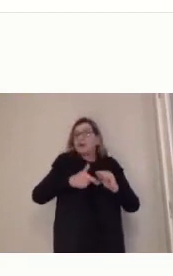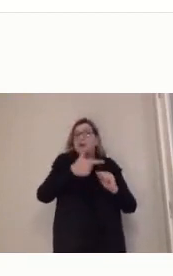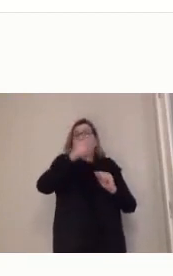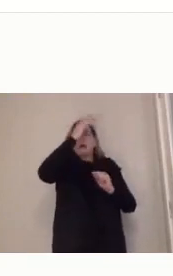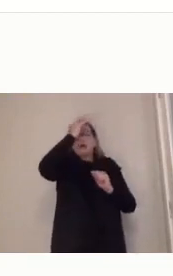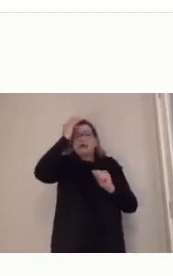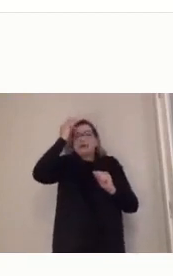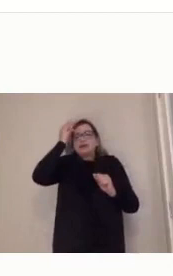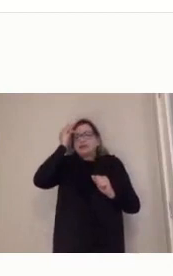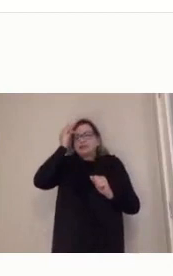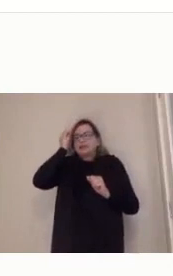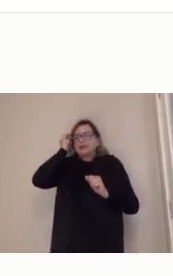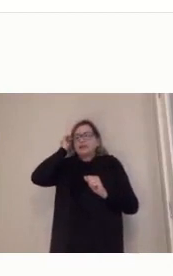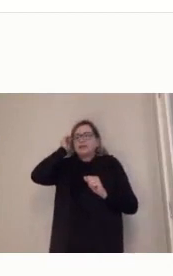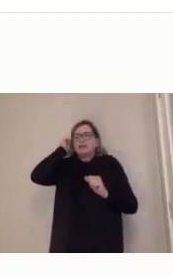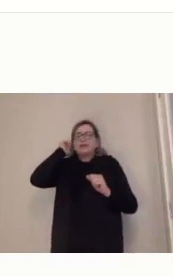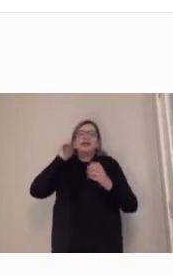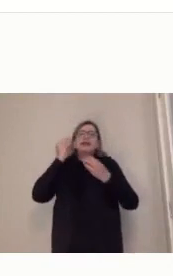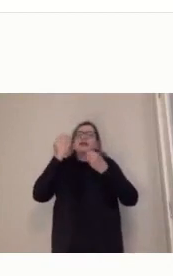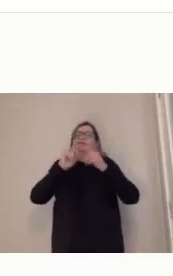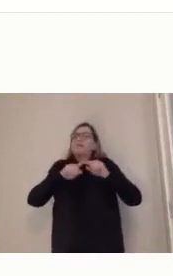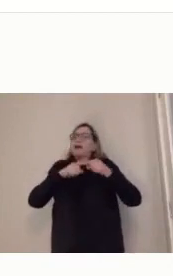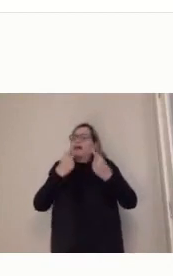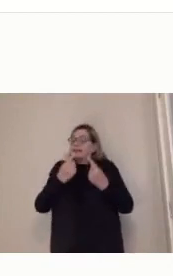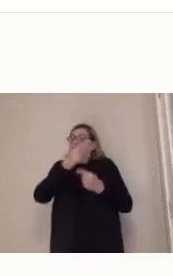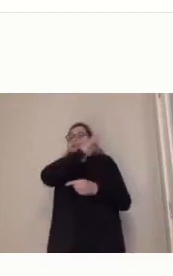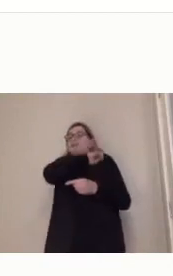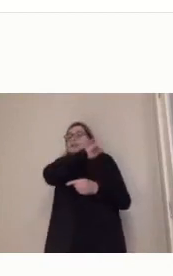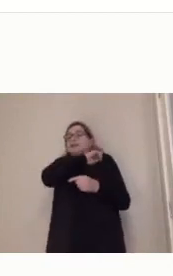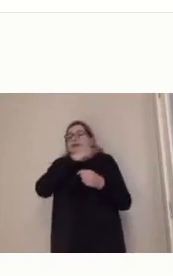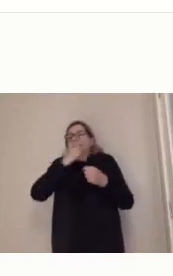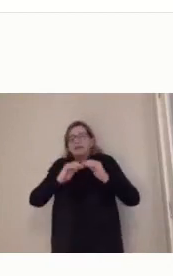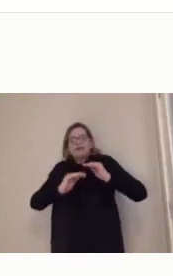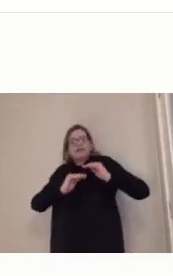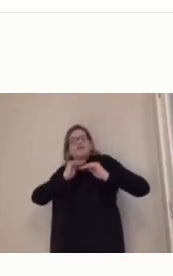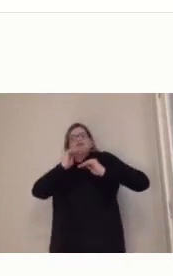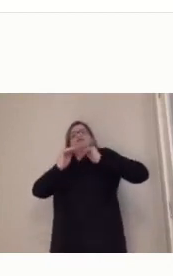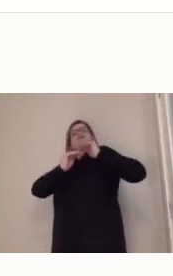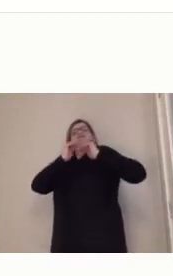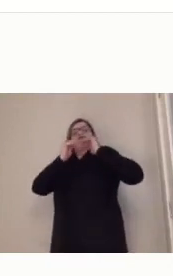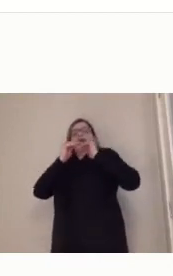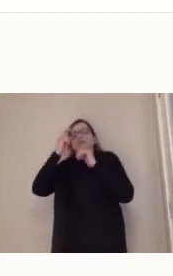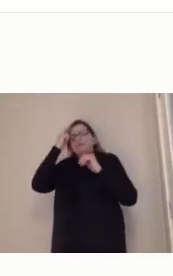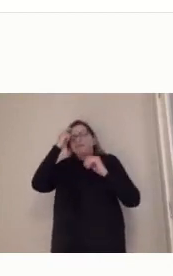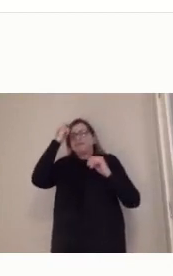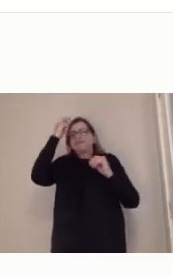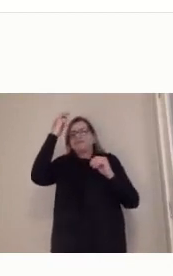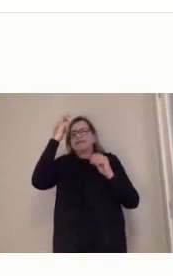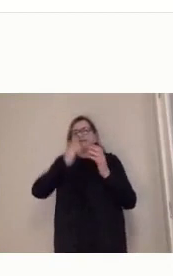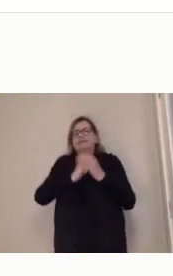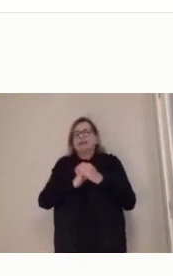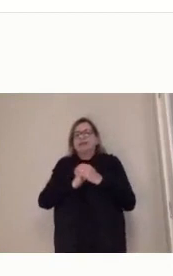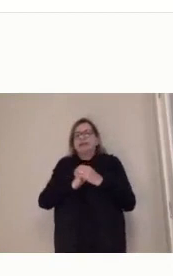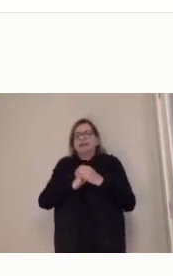responsável, mas a gente cresce cognitivamente, tá bom? Estou olhando aqui para ver se a gente tem alguma questão, mas ainda não, então